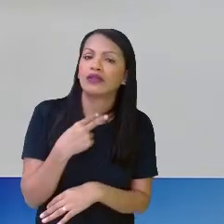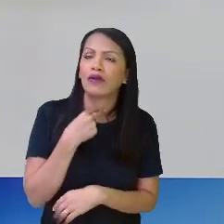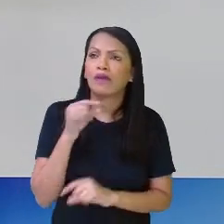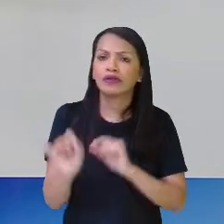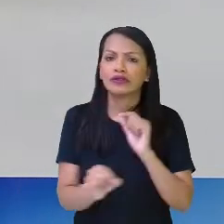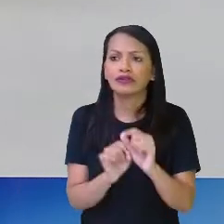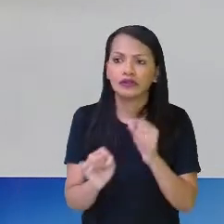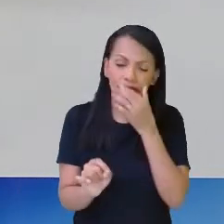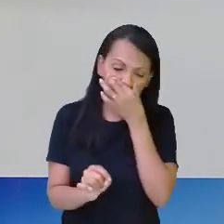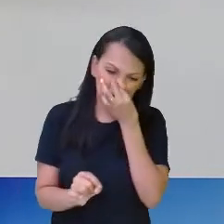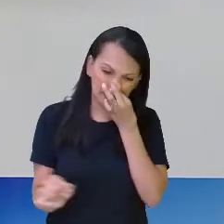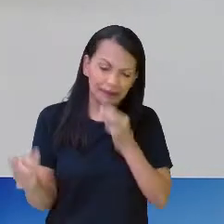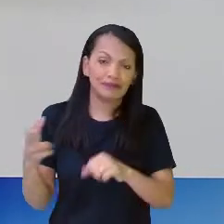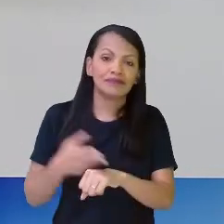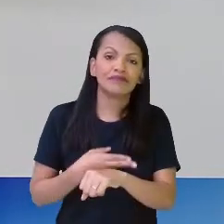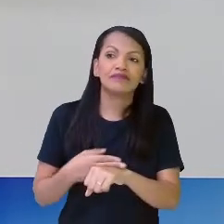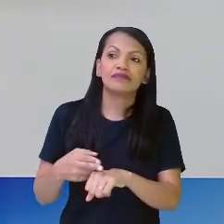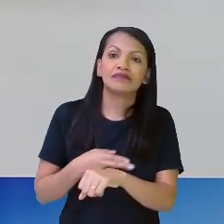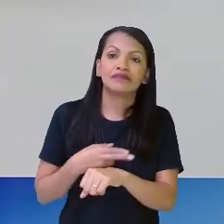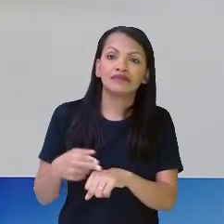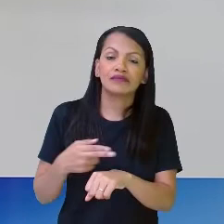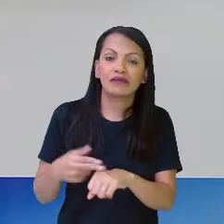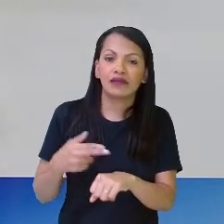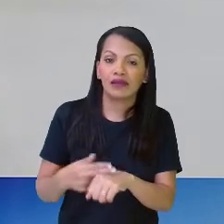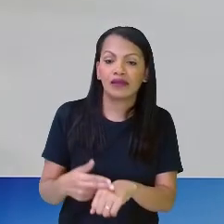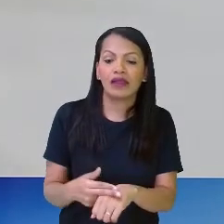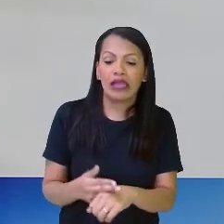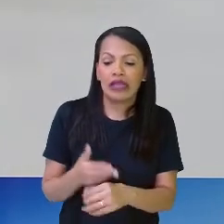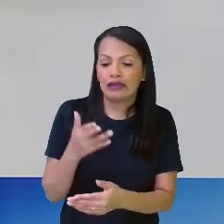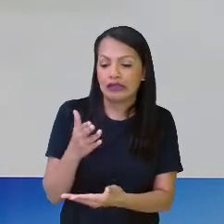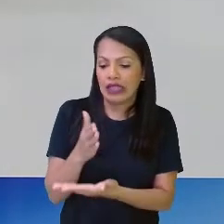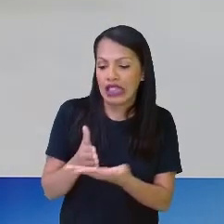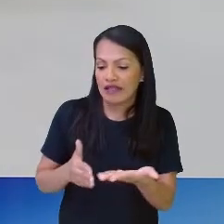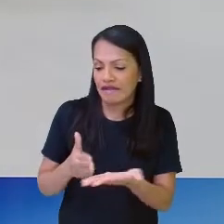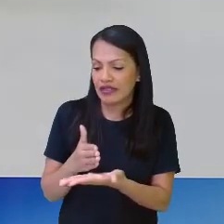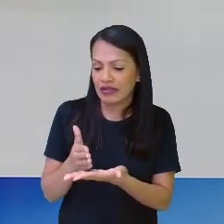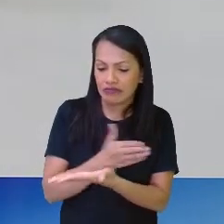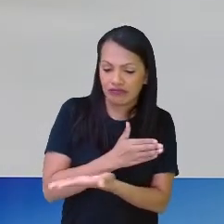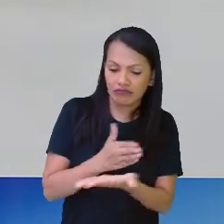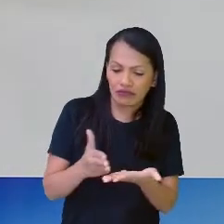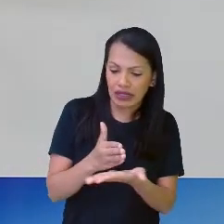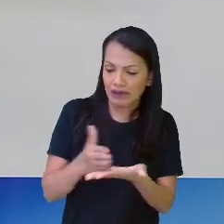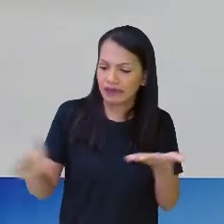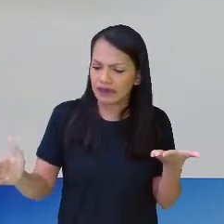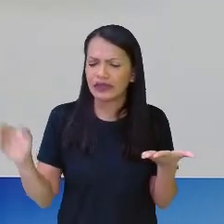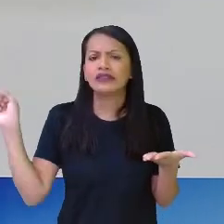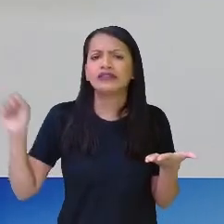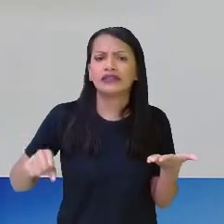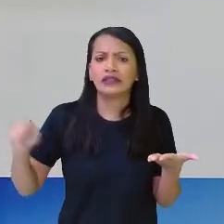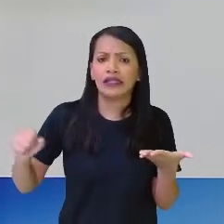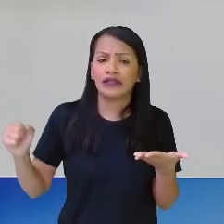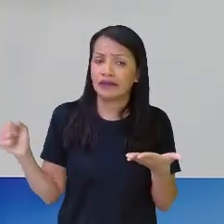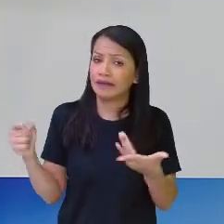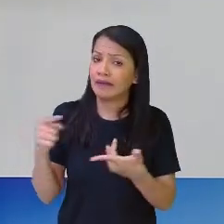pegar um chocolate e partir um pedacinho aqui e o outro tanto. É fração? É porque significa que eu peguei, mas na